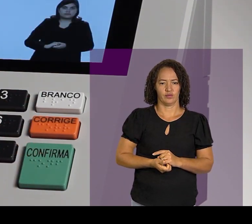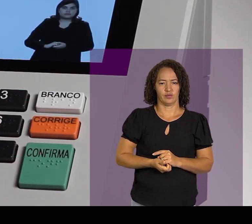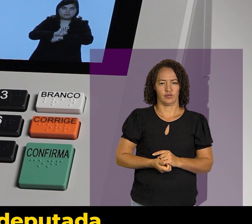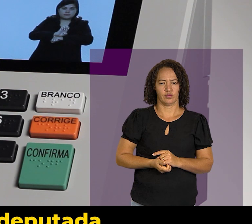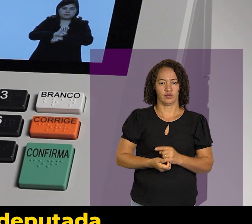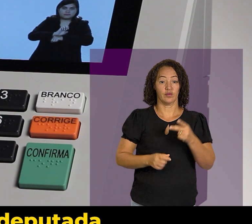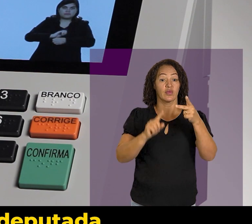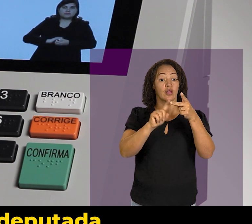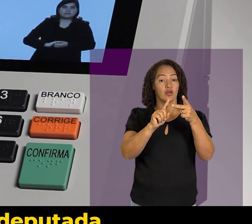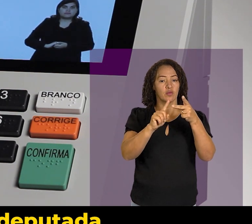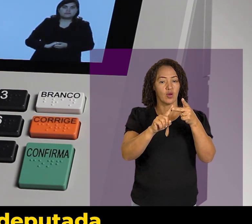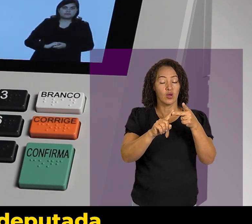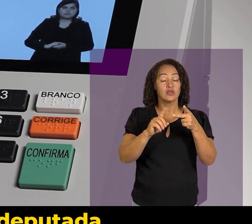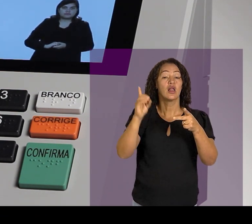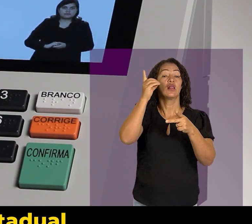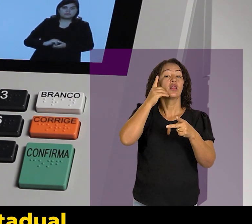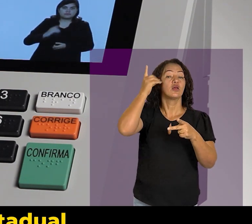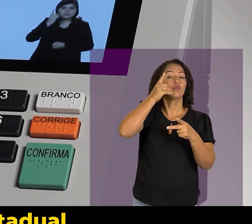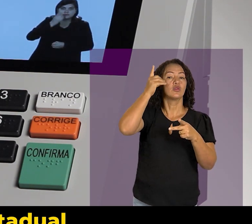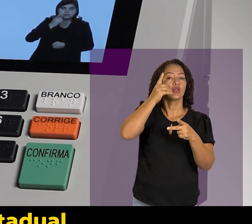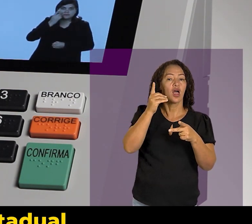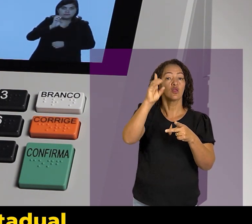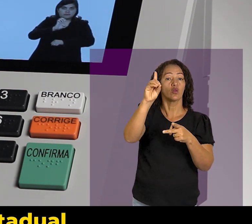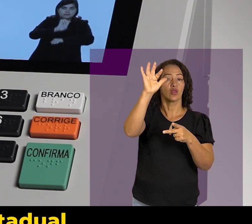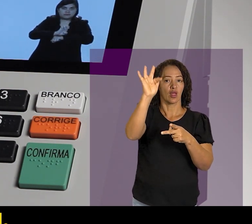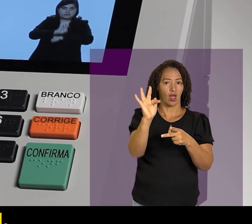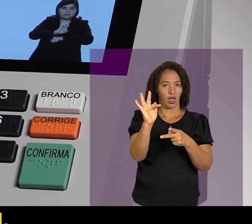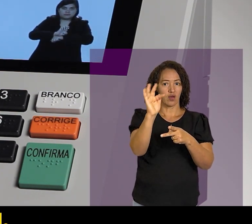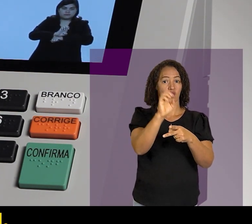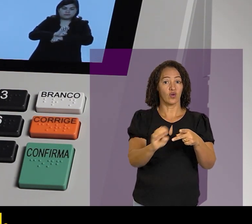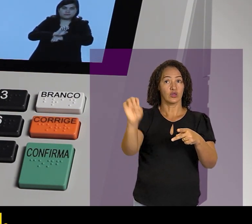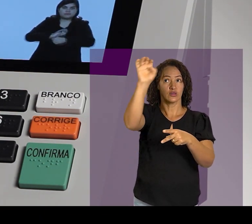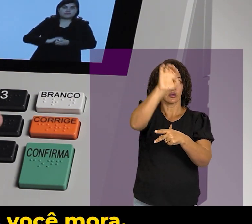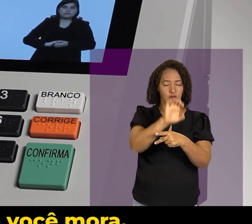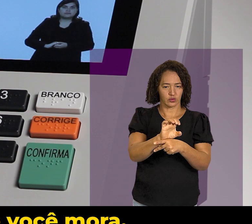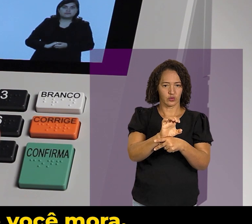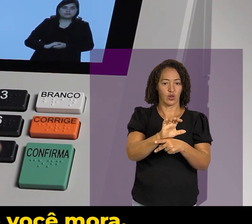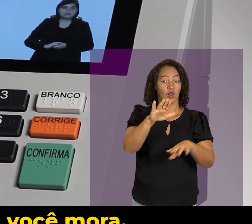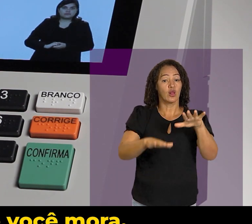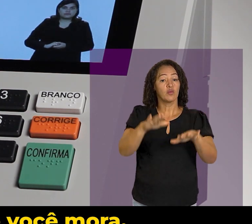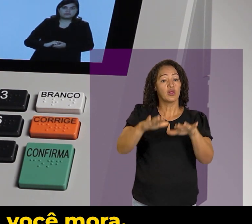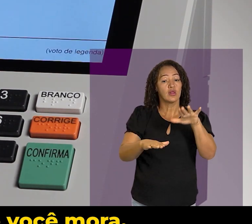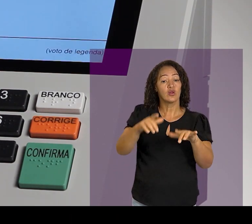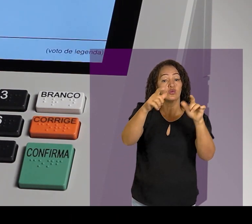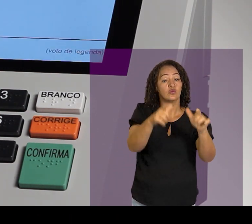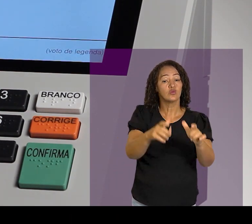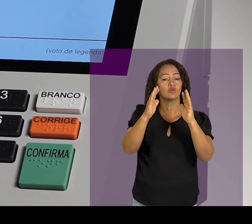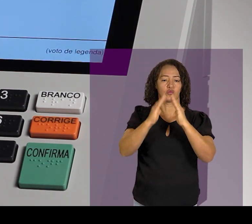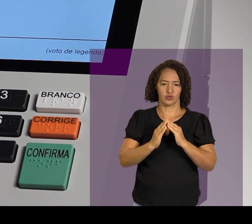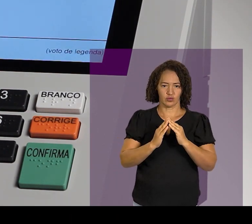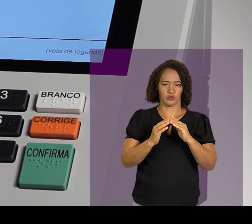Depois segue com deputada ou deputado estadual ou distretal, dependendo de onde você mora.